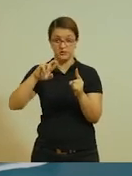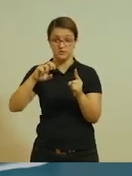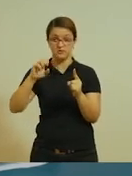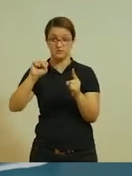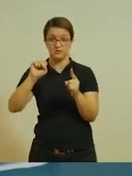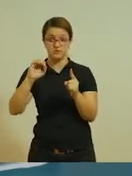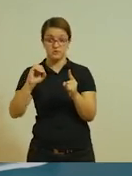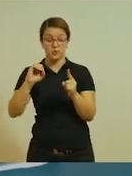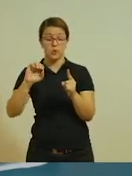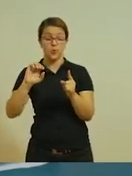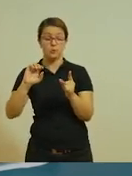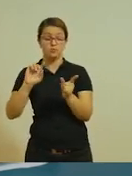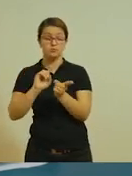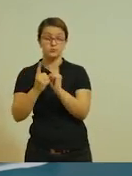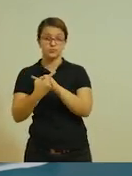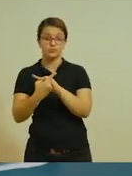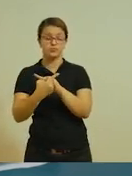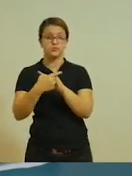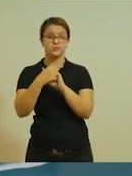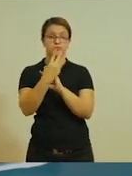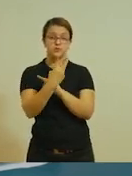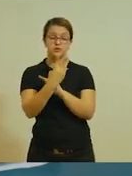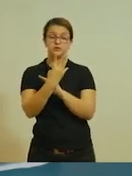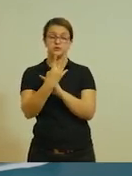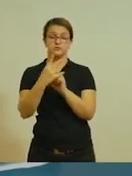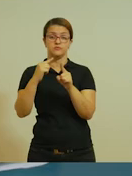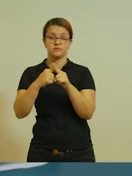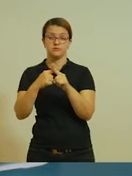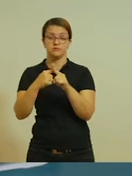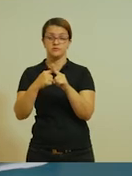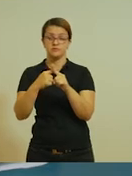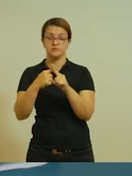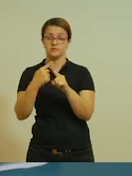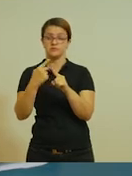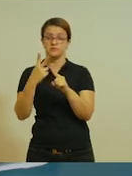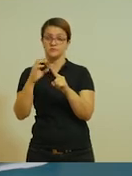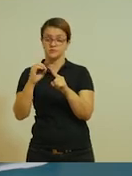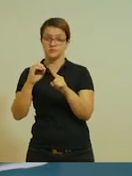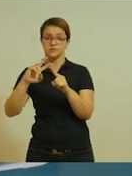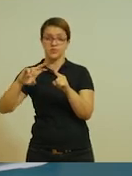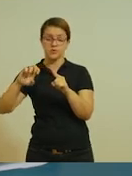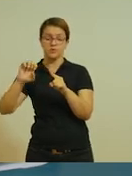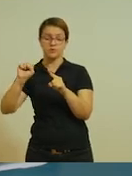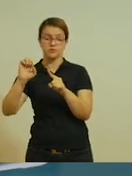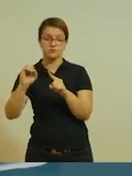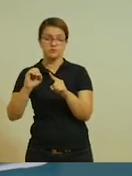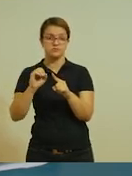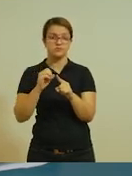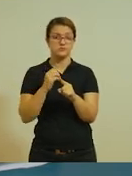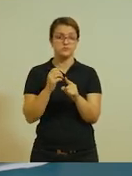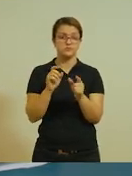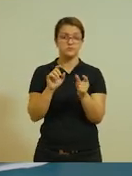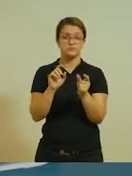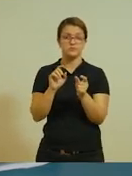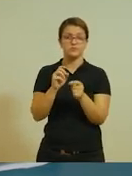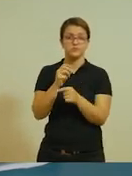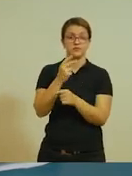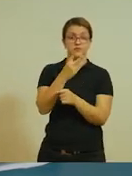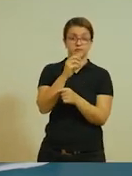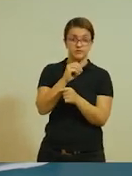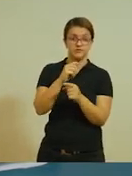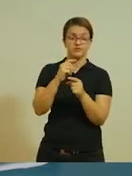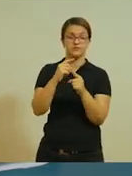Ou 4 vezes 20 vai dar 80. A ordem dos fatores não altera o produto. Se eu multiplicar o 20 vezes 4,